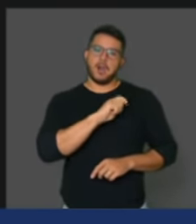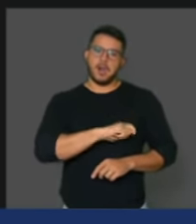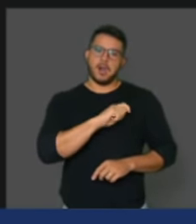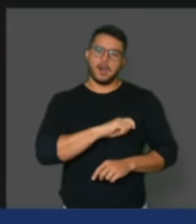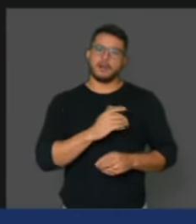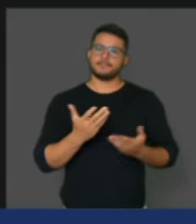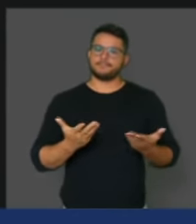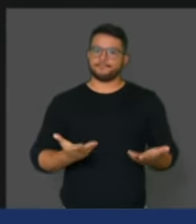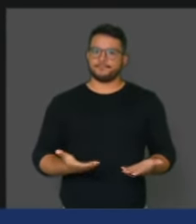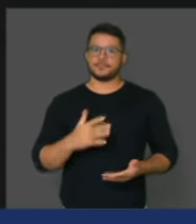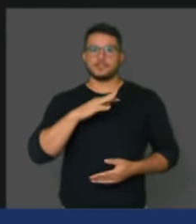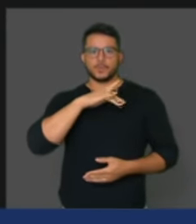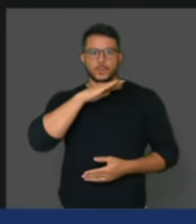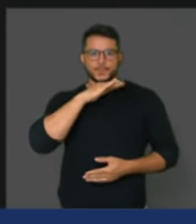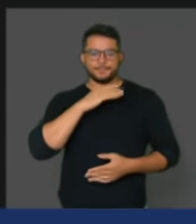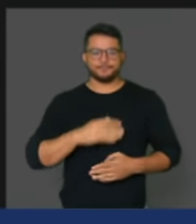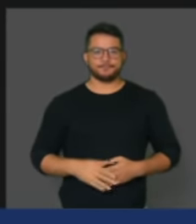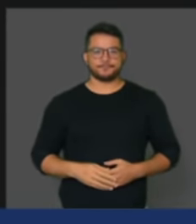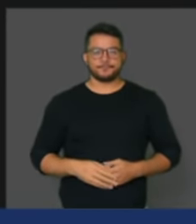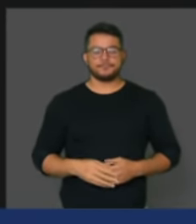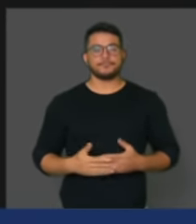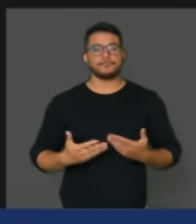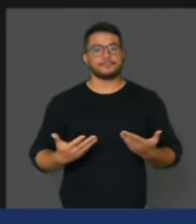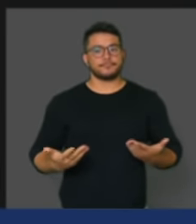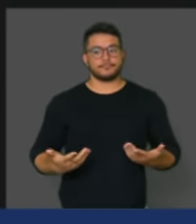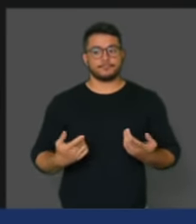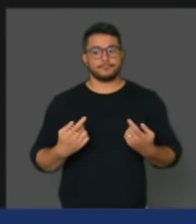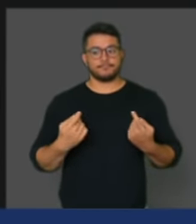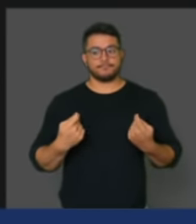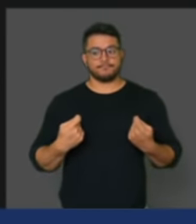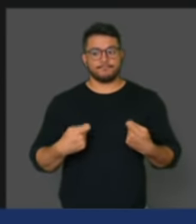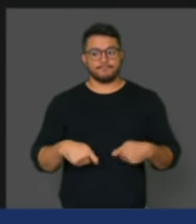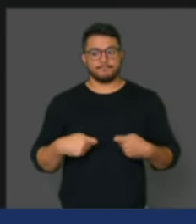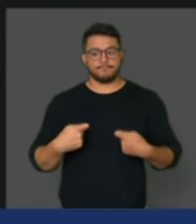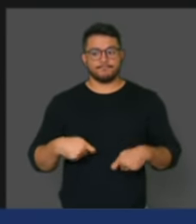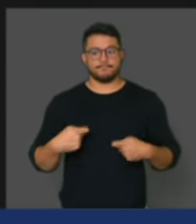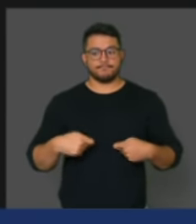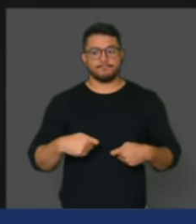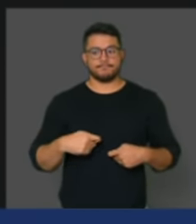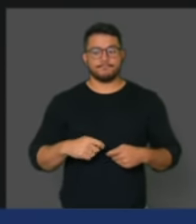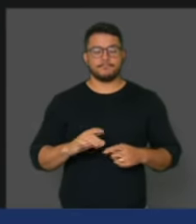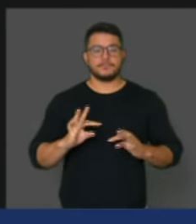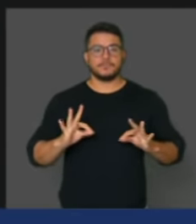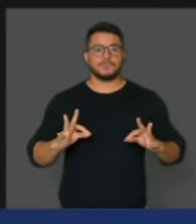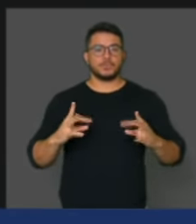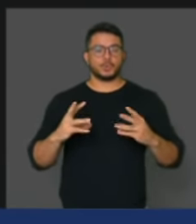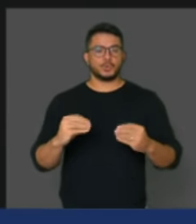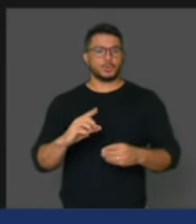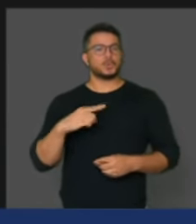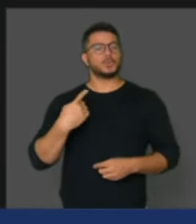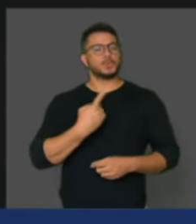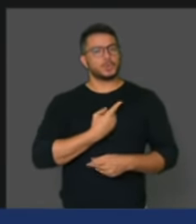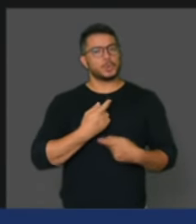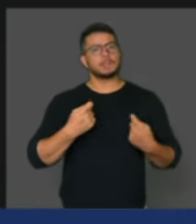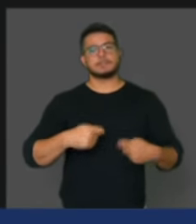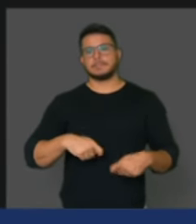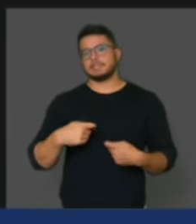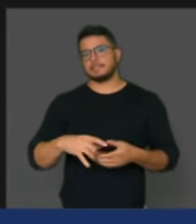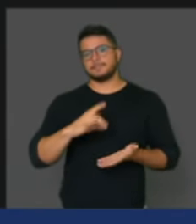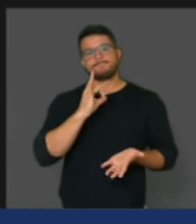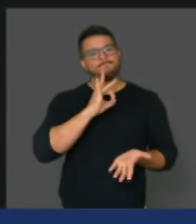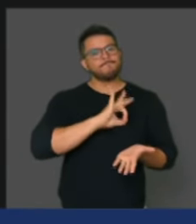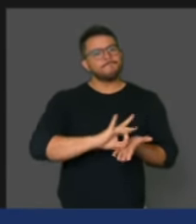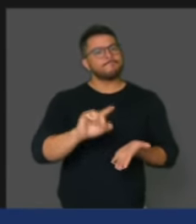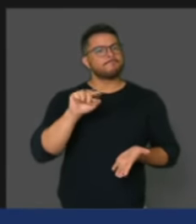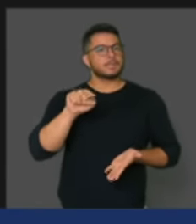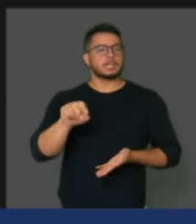injusto que merece a repulsa de todos os plantos se preocupam com o